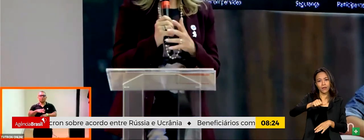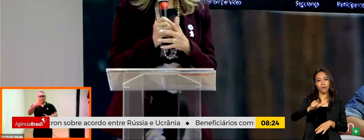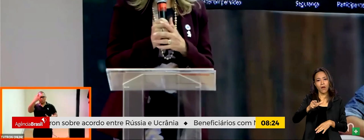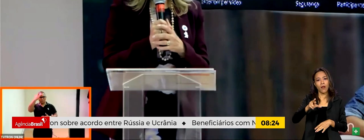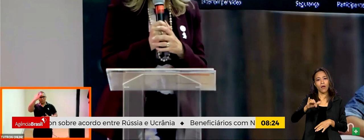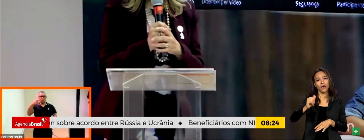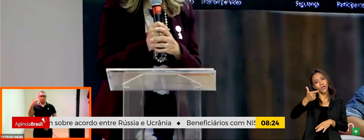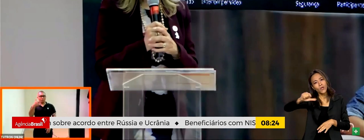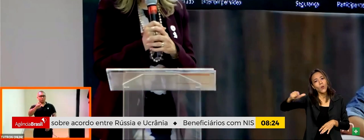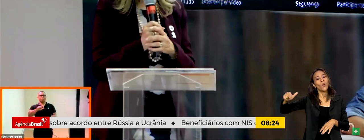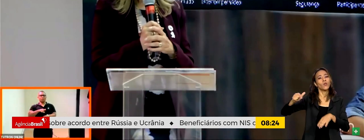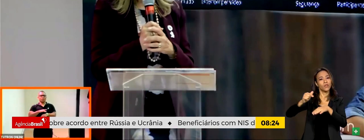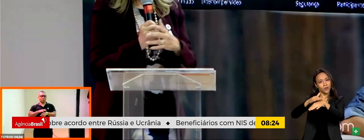doenças de determinação social.